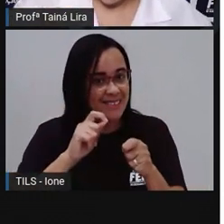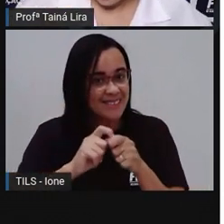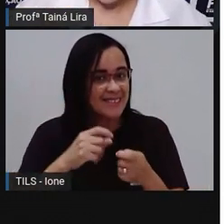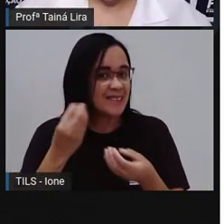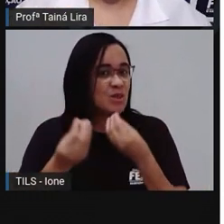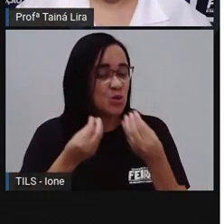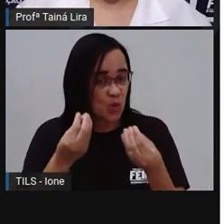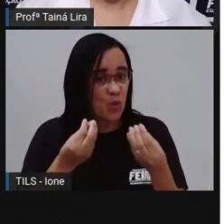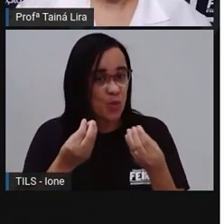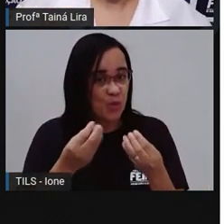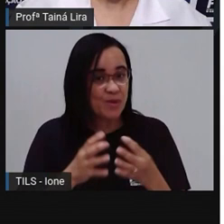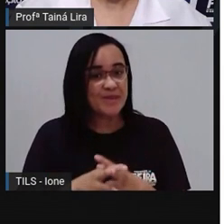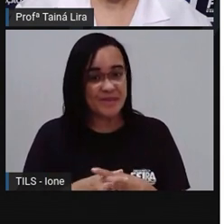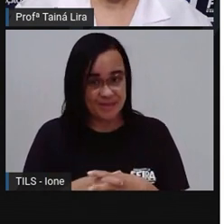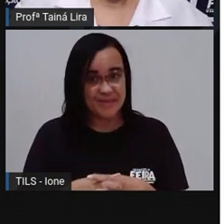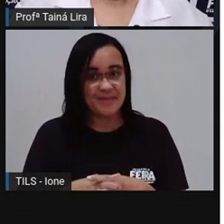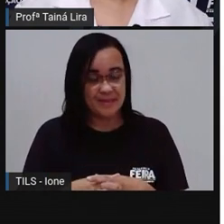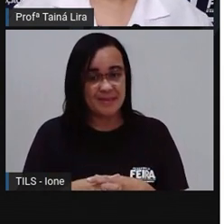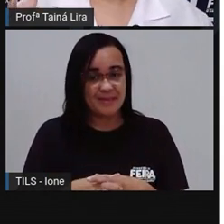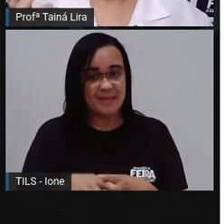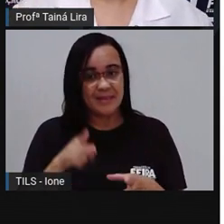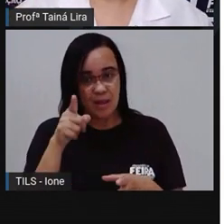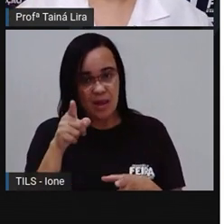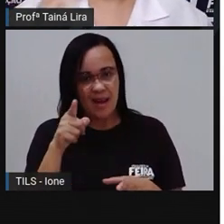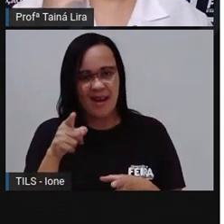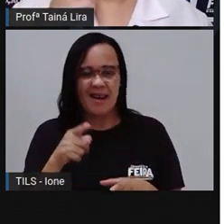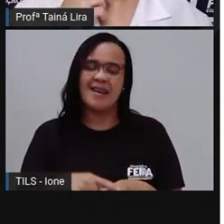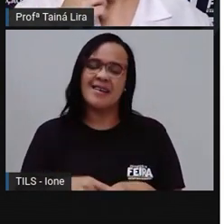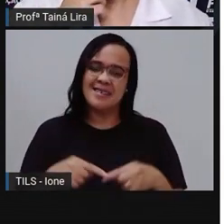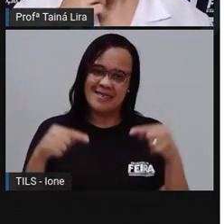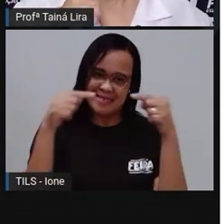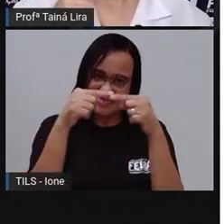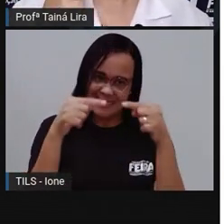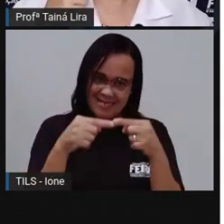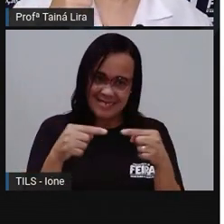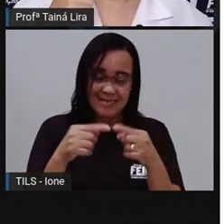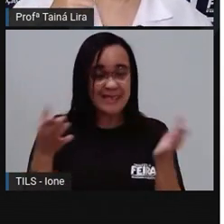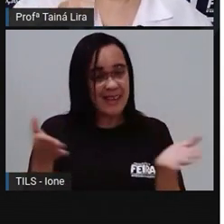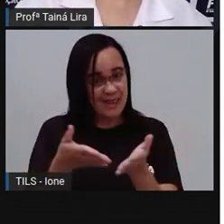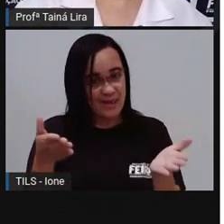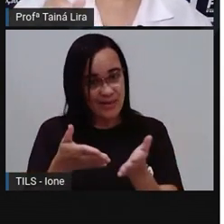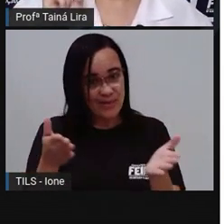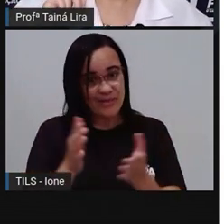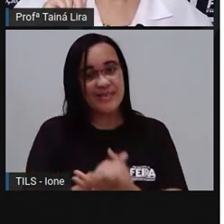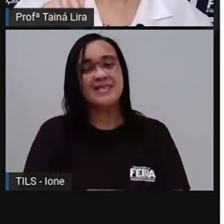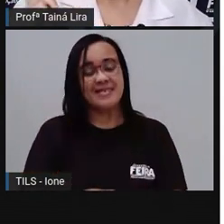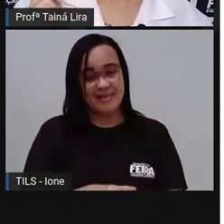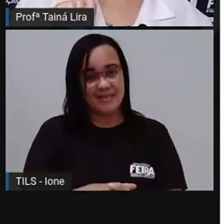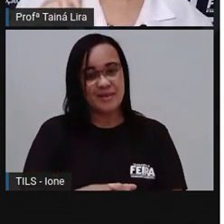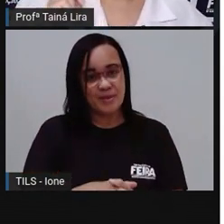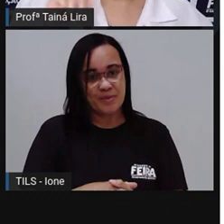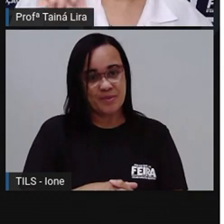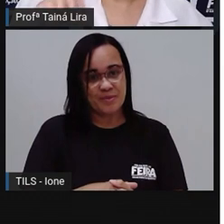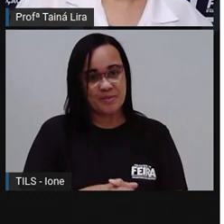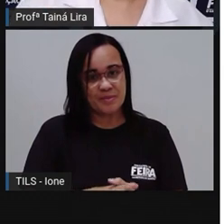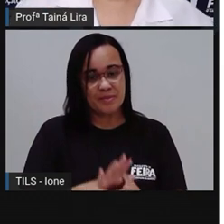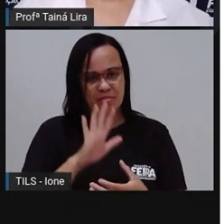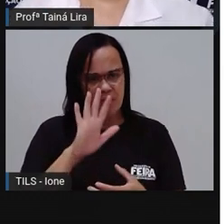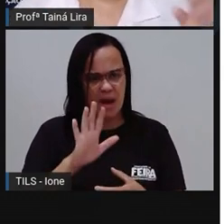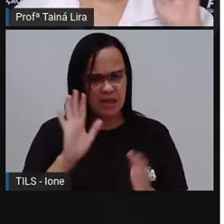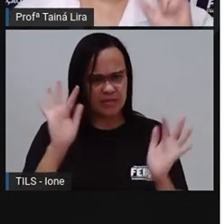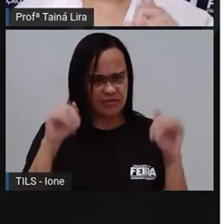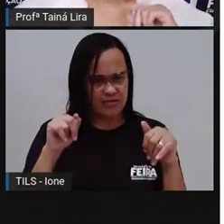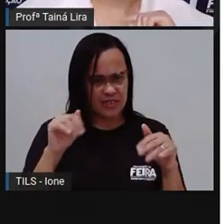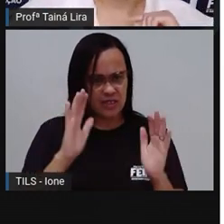receita, mas é. Olha lá. É o nosso modo de fazer. Muito bem. Mas, ó, ainda não acabou.